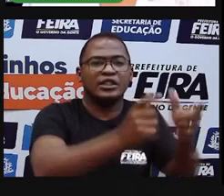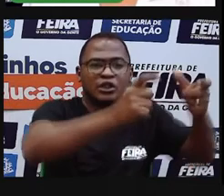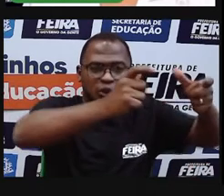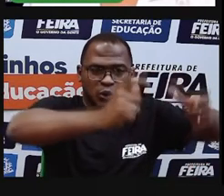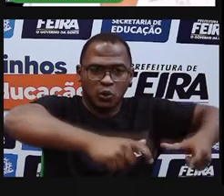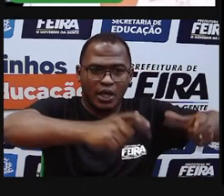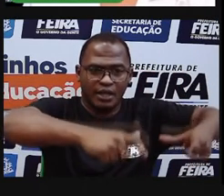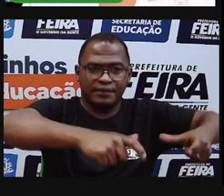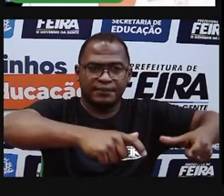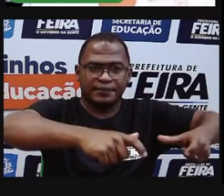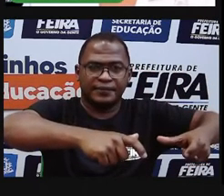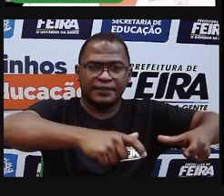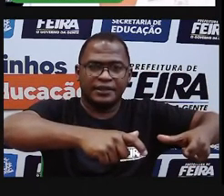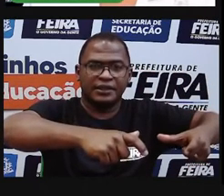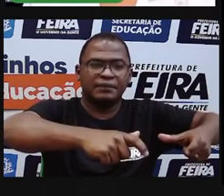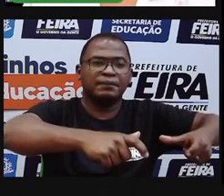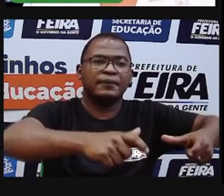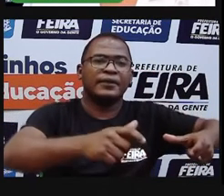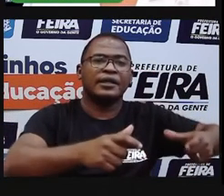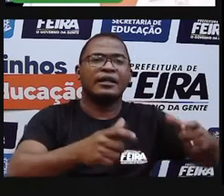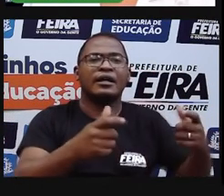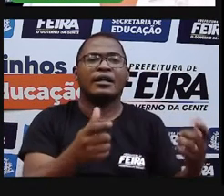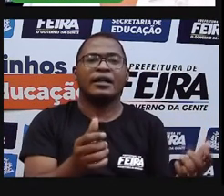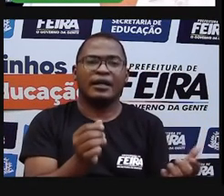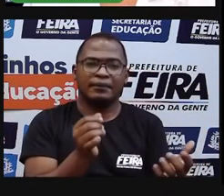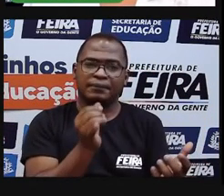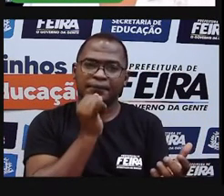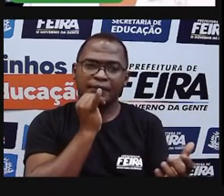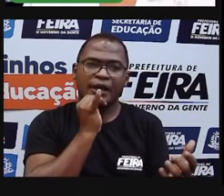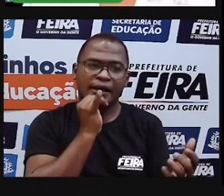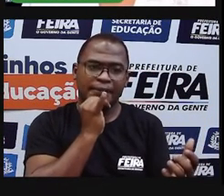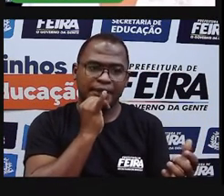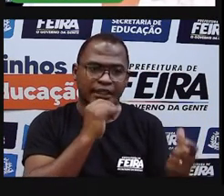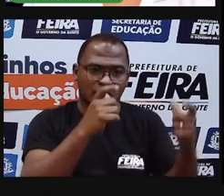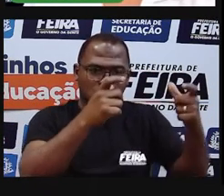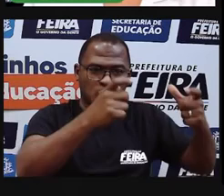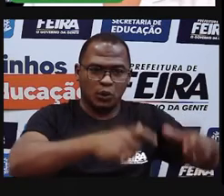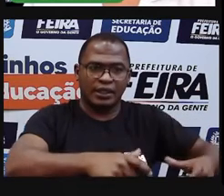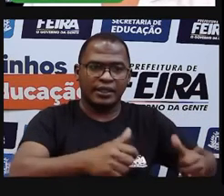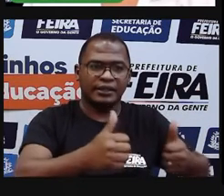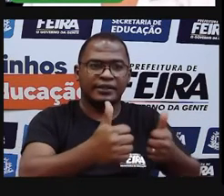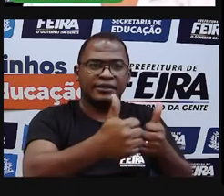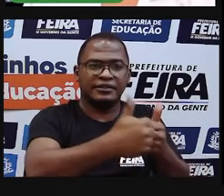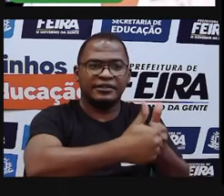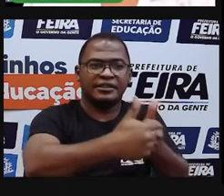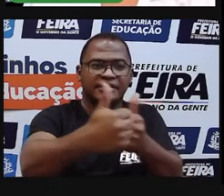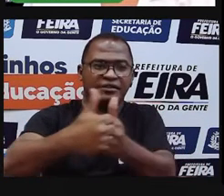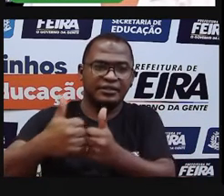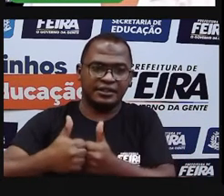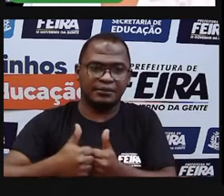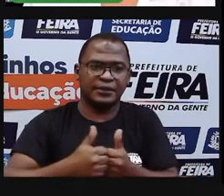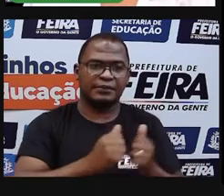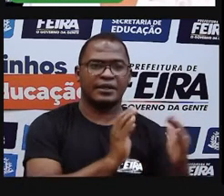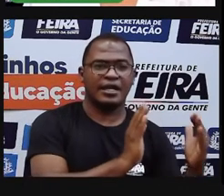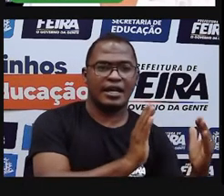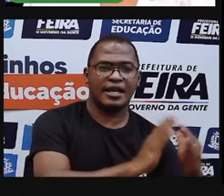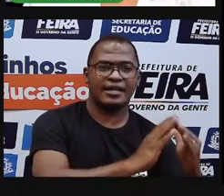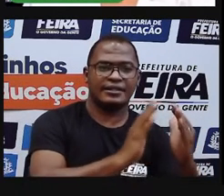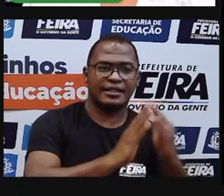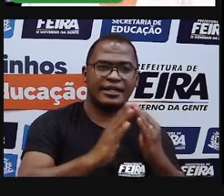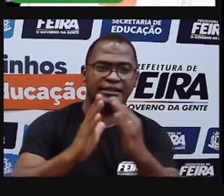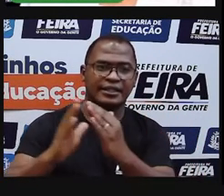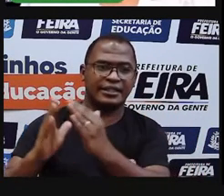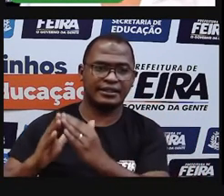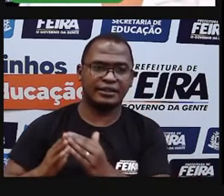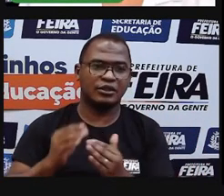territoriais são formadas com a aproximação das pessoas, vizinhos que vivem em um mesmo lugar. Nelas,